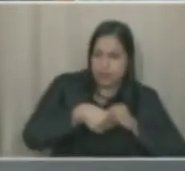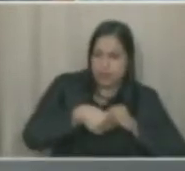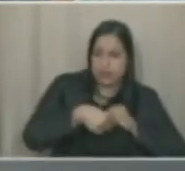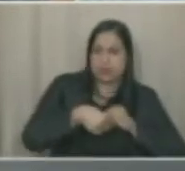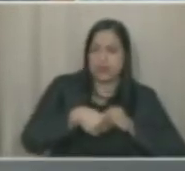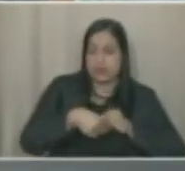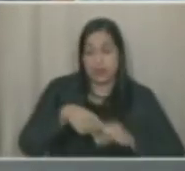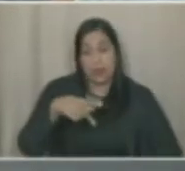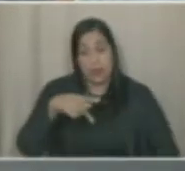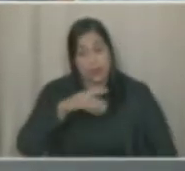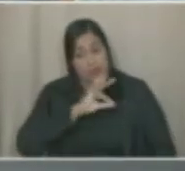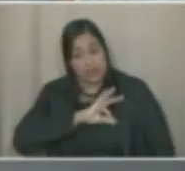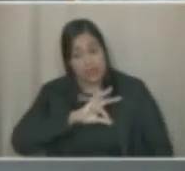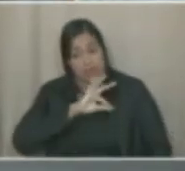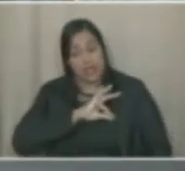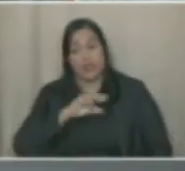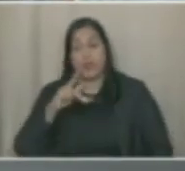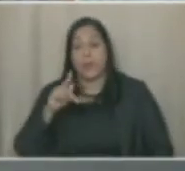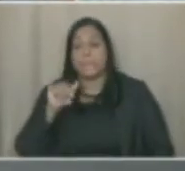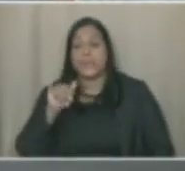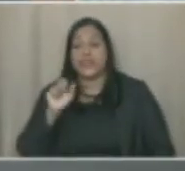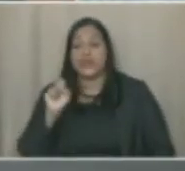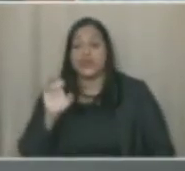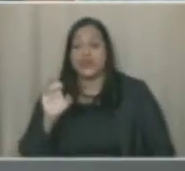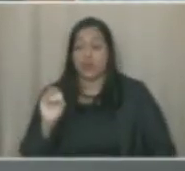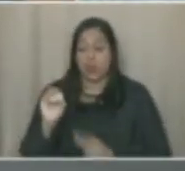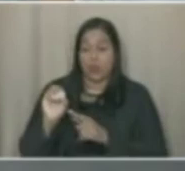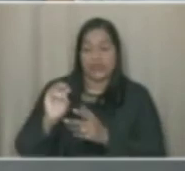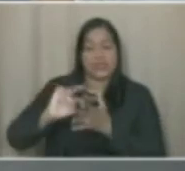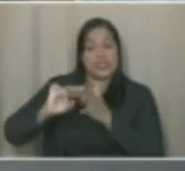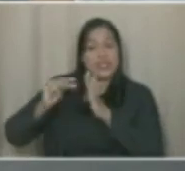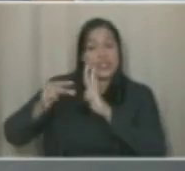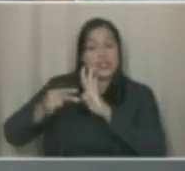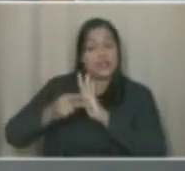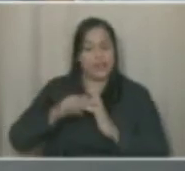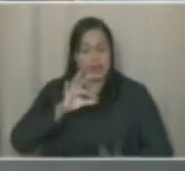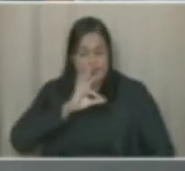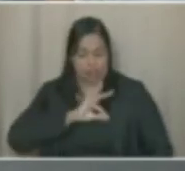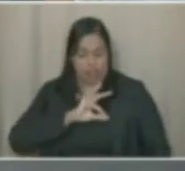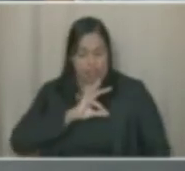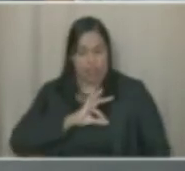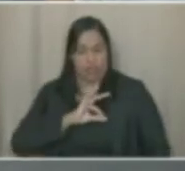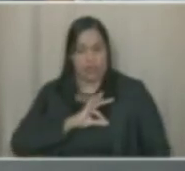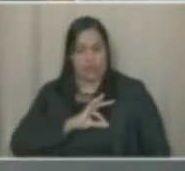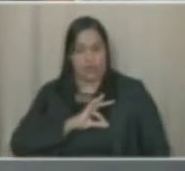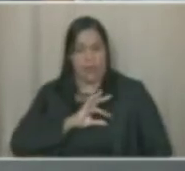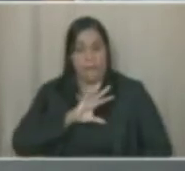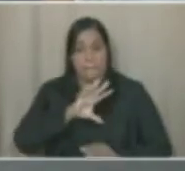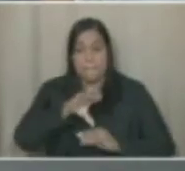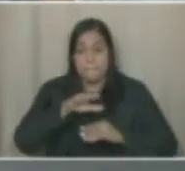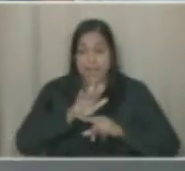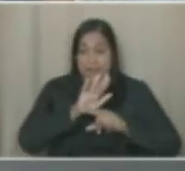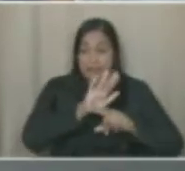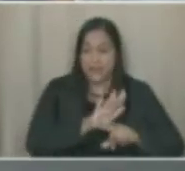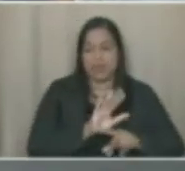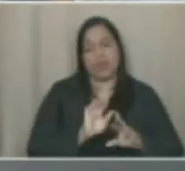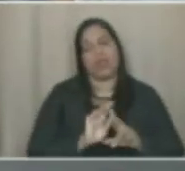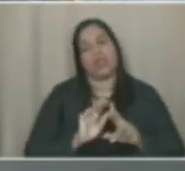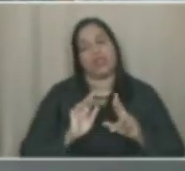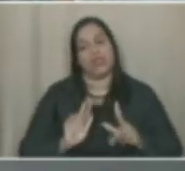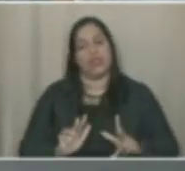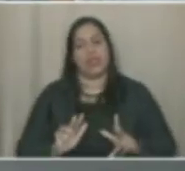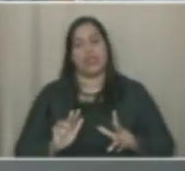constar como salário, até porque isso se traduz posteriormente nos benefícios previdenciários que esses trabalhadores e